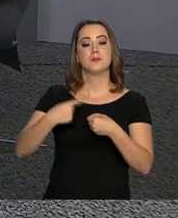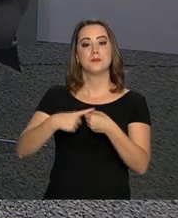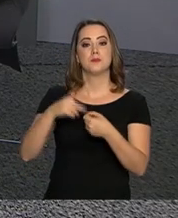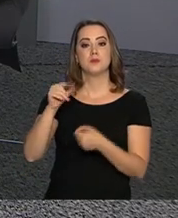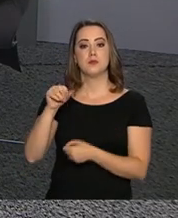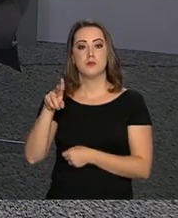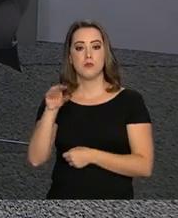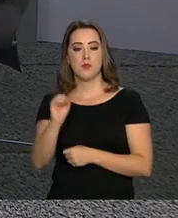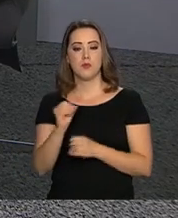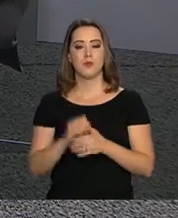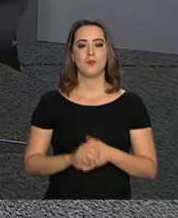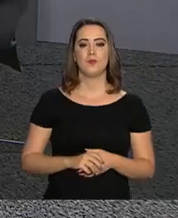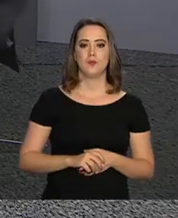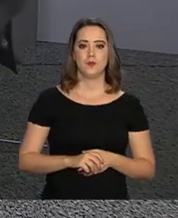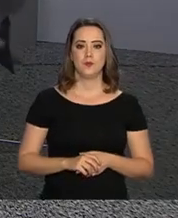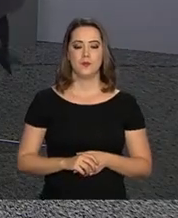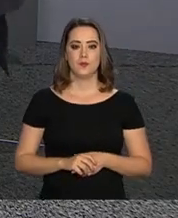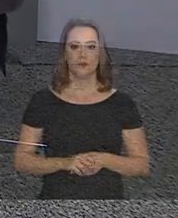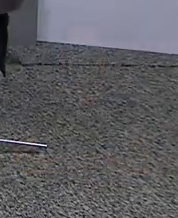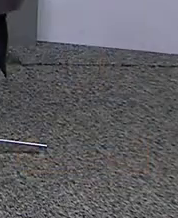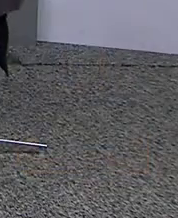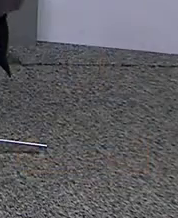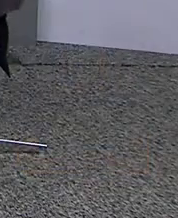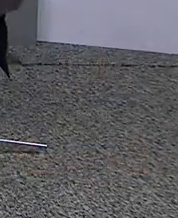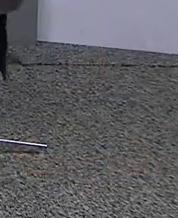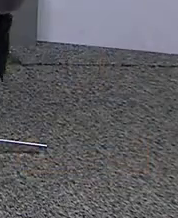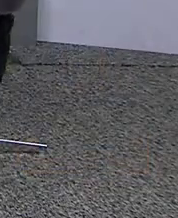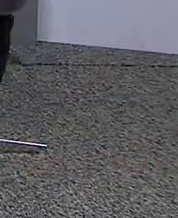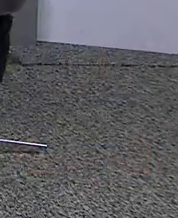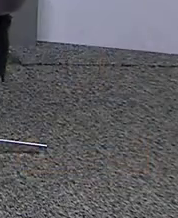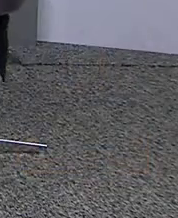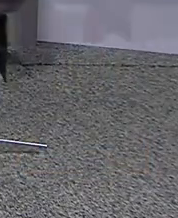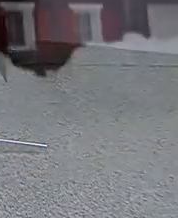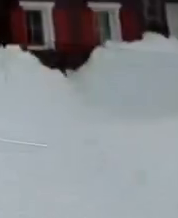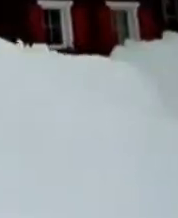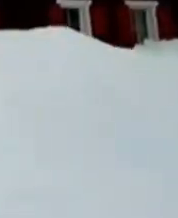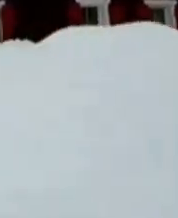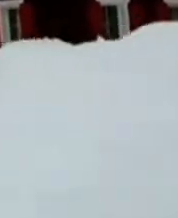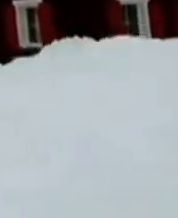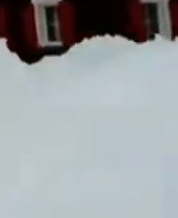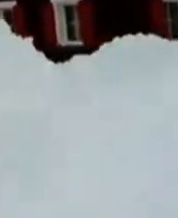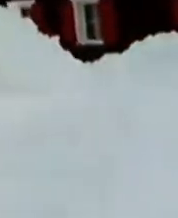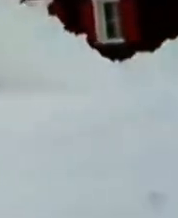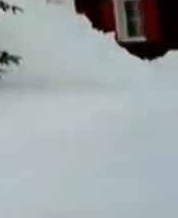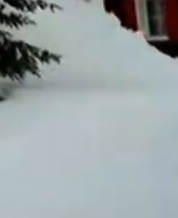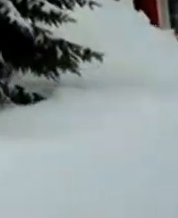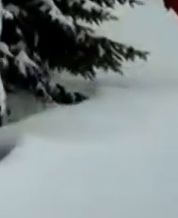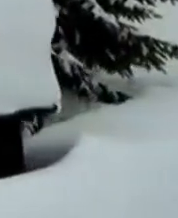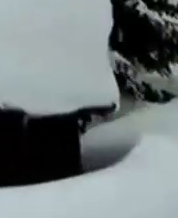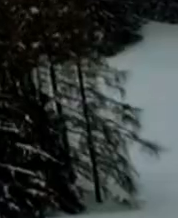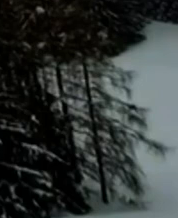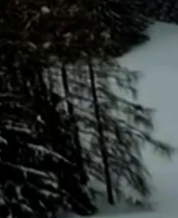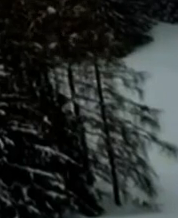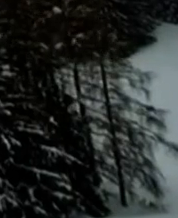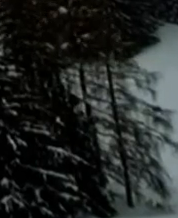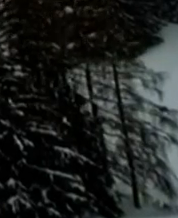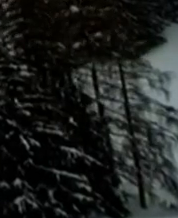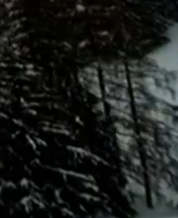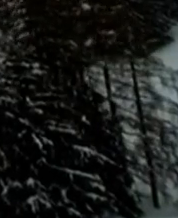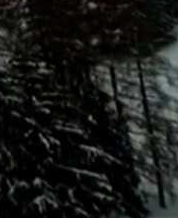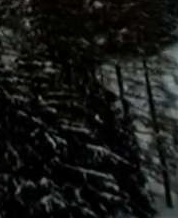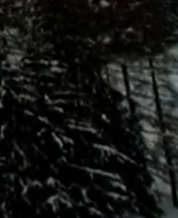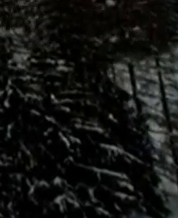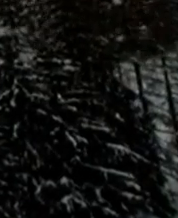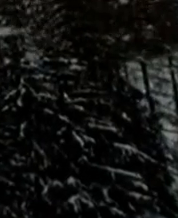nos Alpes Suíços. Música Música Música